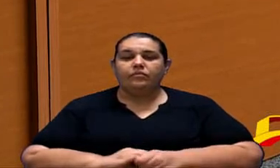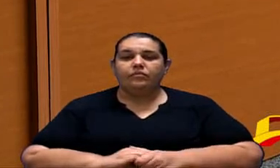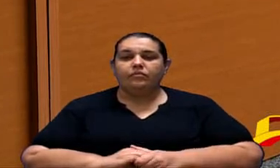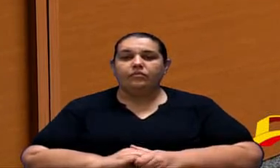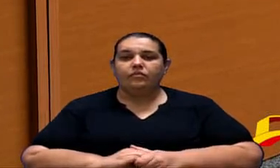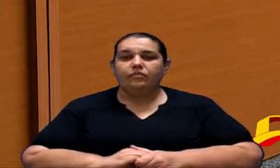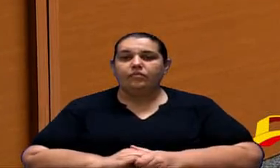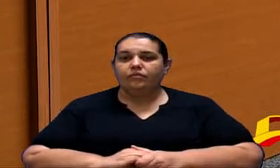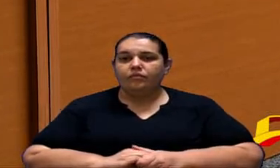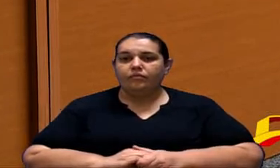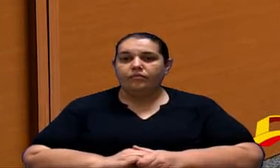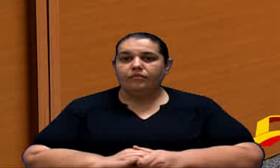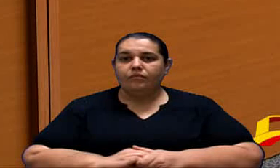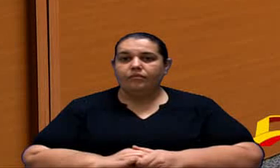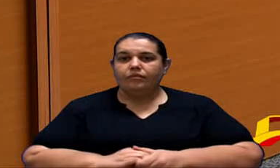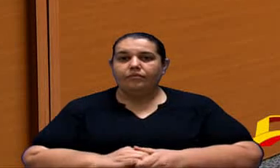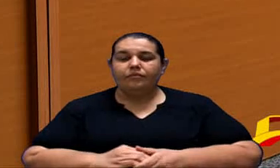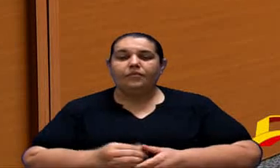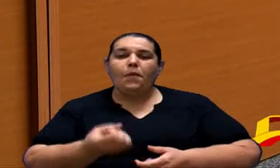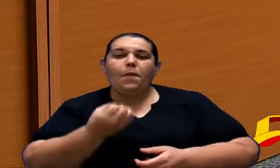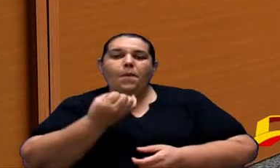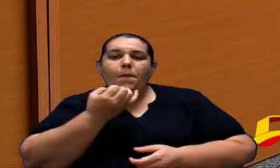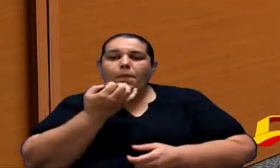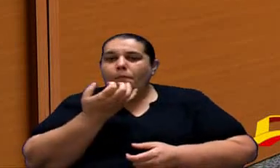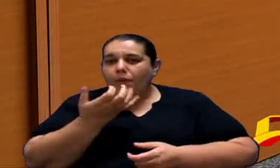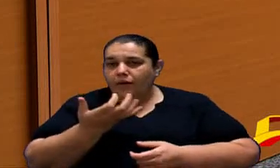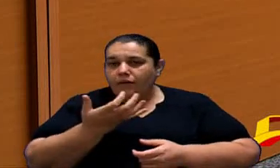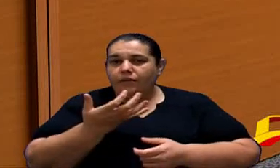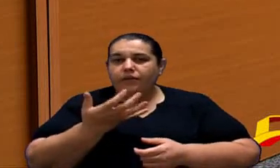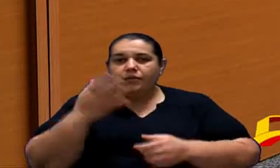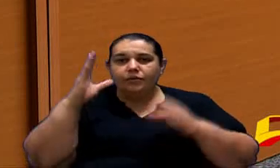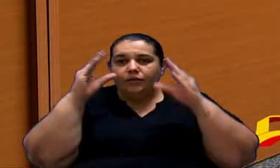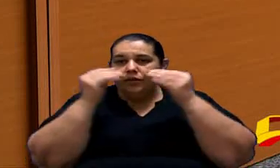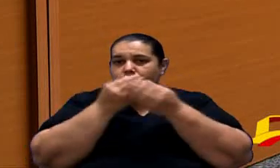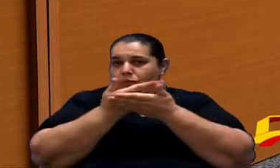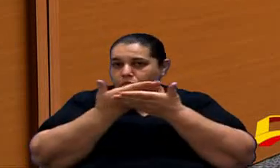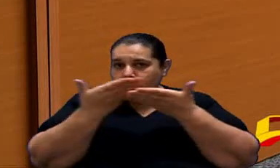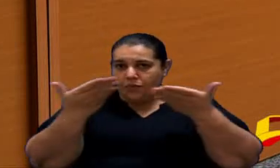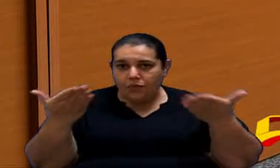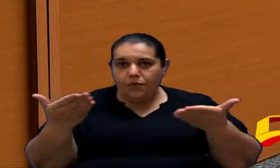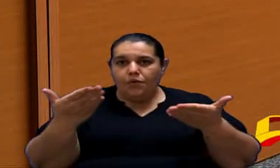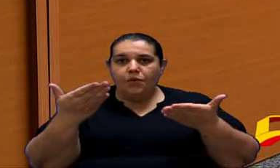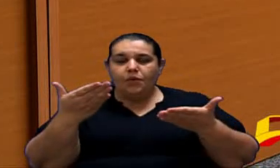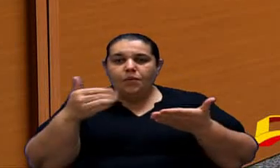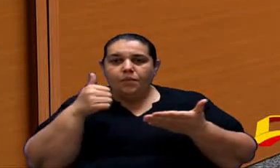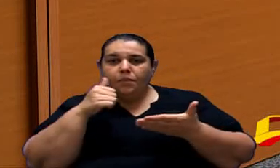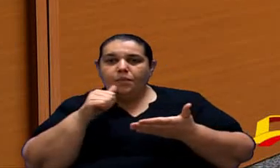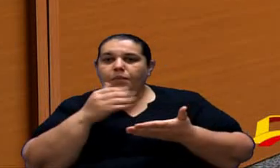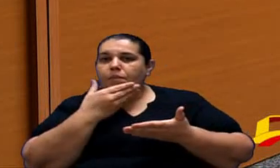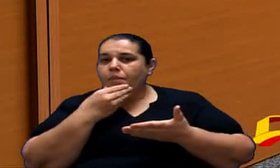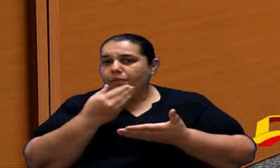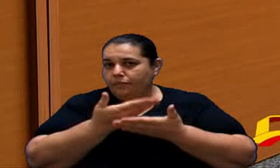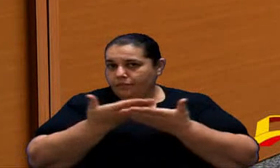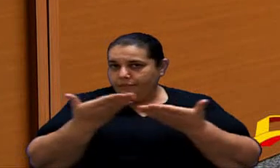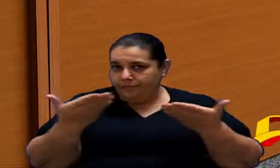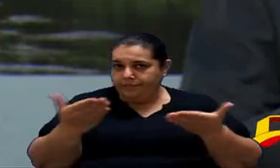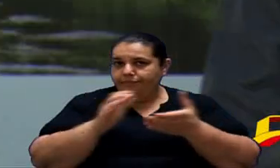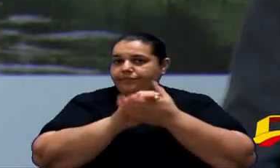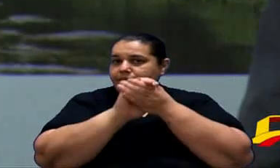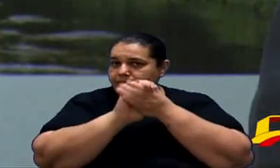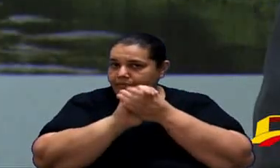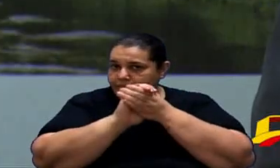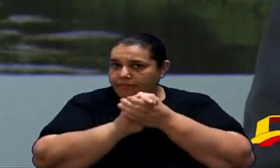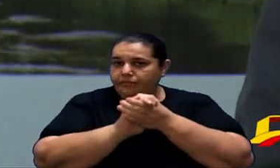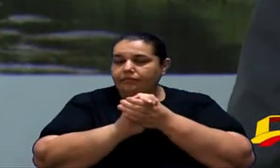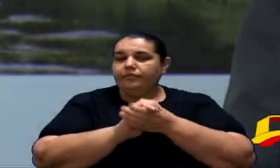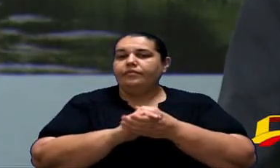Senhoras e senhores Boa noite A todos E a todas Quero Quero Inicialmente Cumprimentar